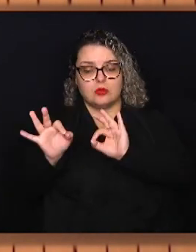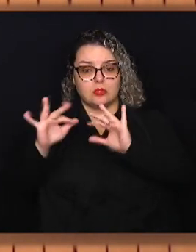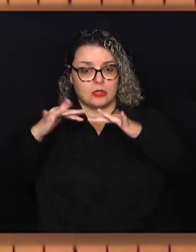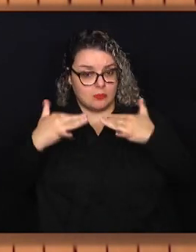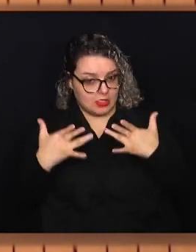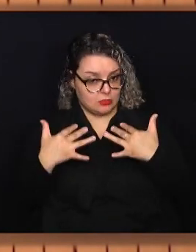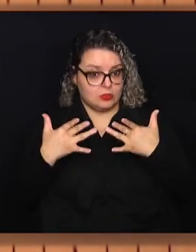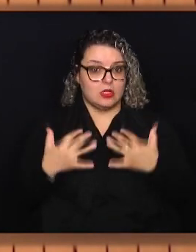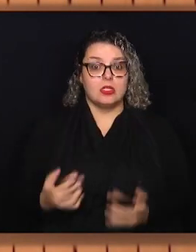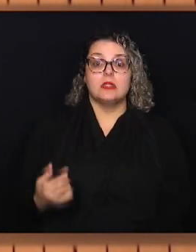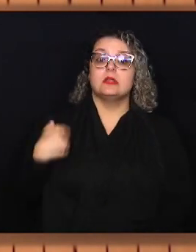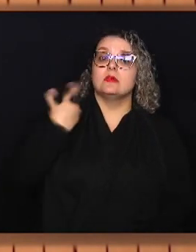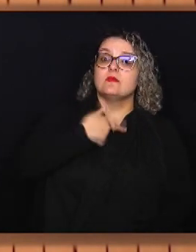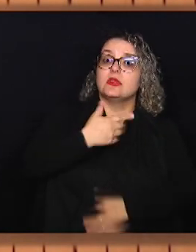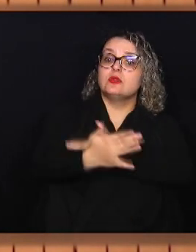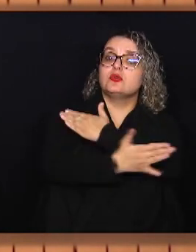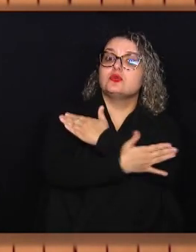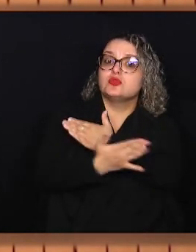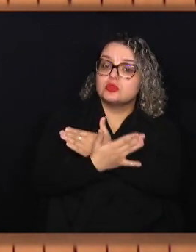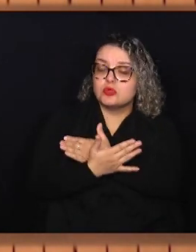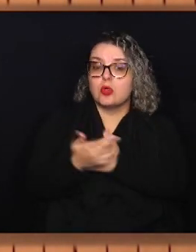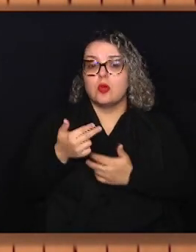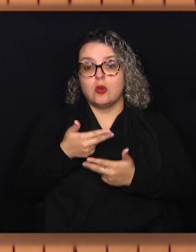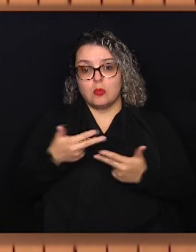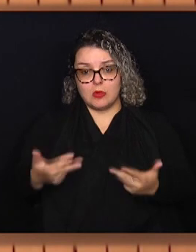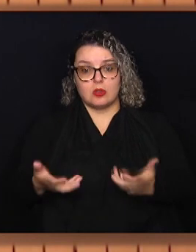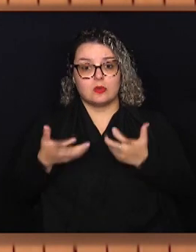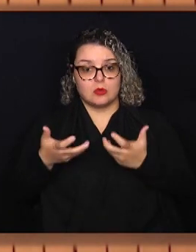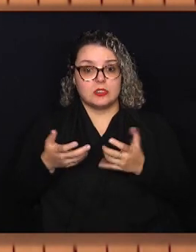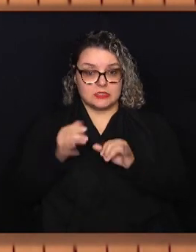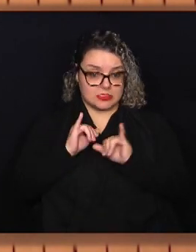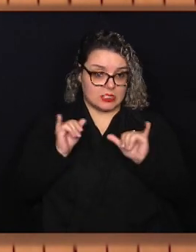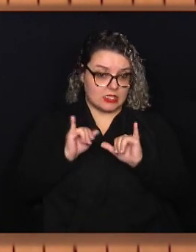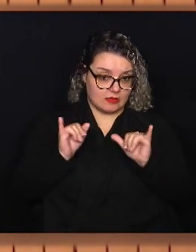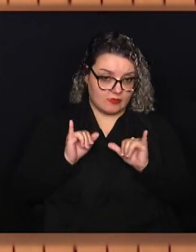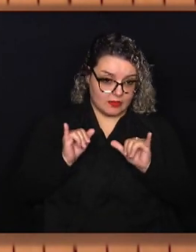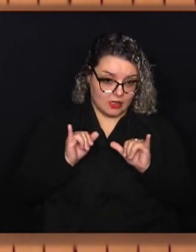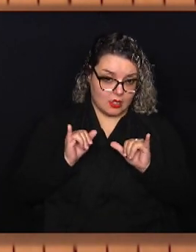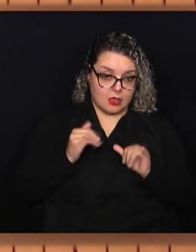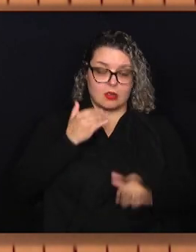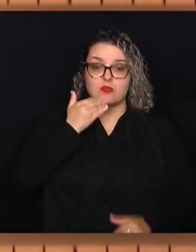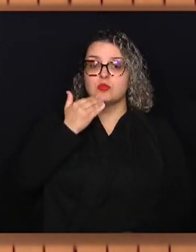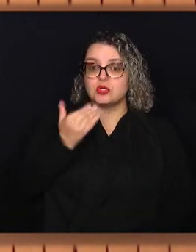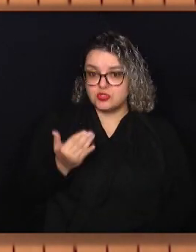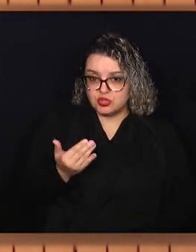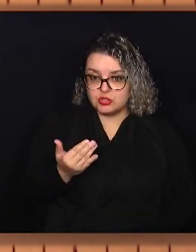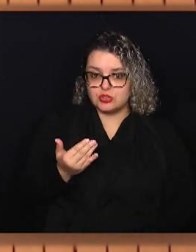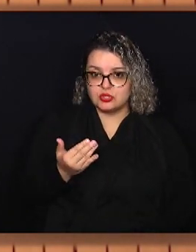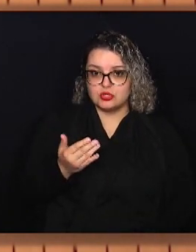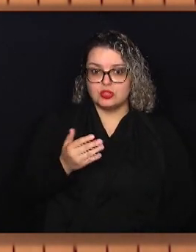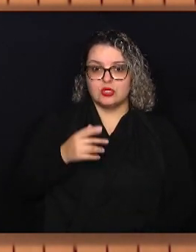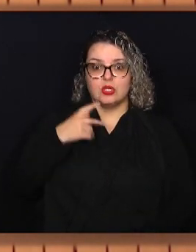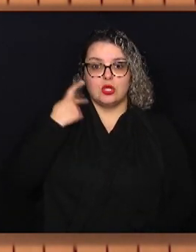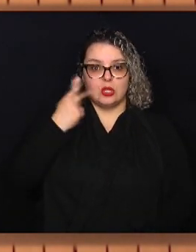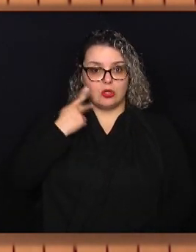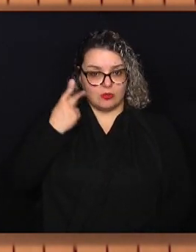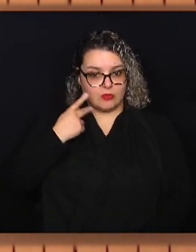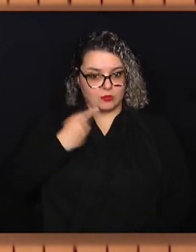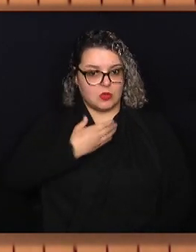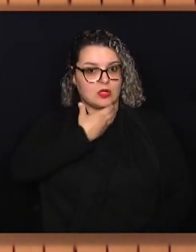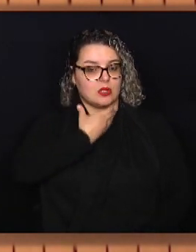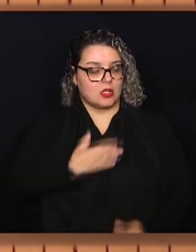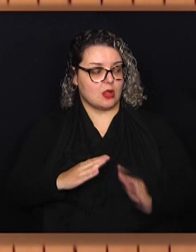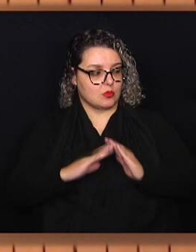nos ajudar muito. Uma coisa só que eu gostaria de pedir ao nobre vereador Carmo da